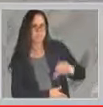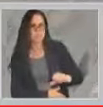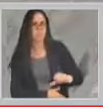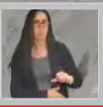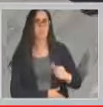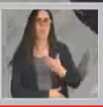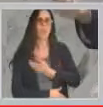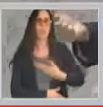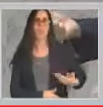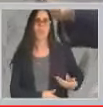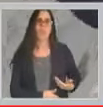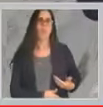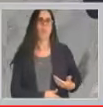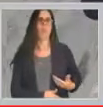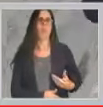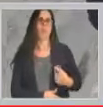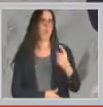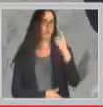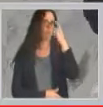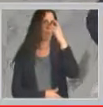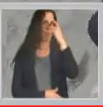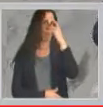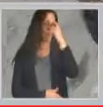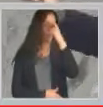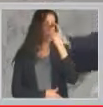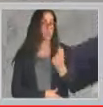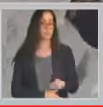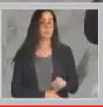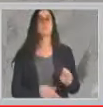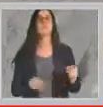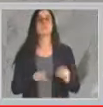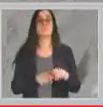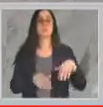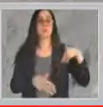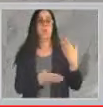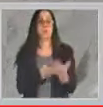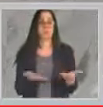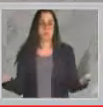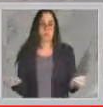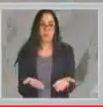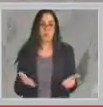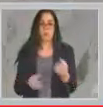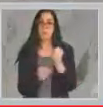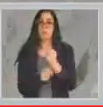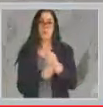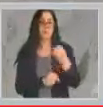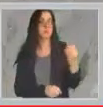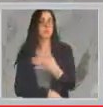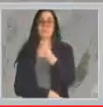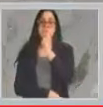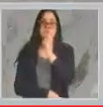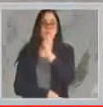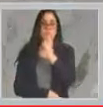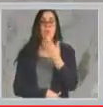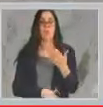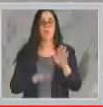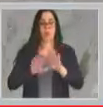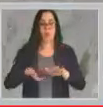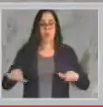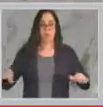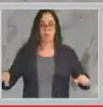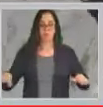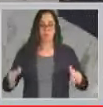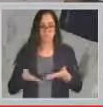a escola Ilda Kifuri era uma delas, foi incendiada e até agora não foi reconstruída. Os alunos foram